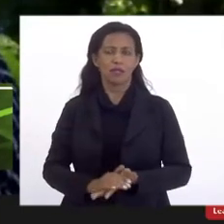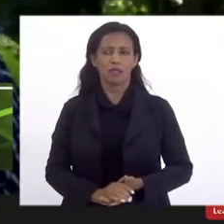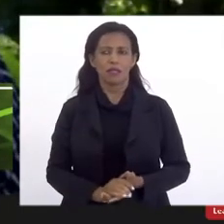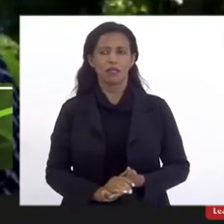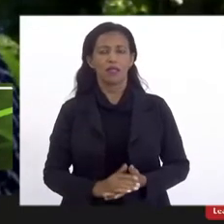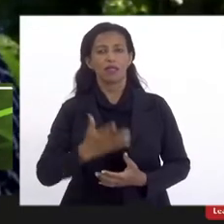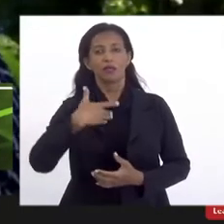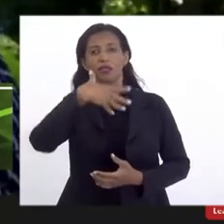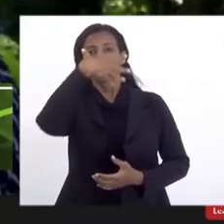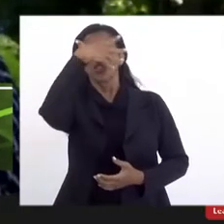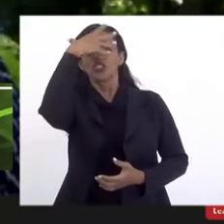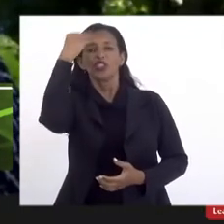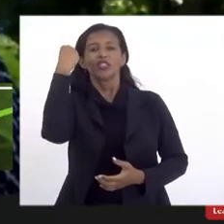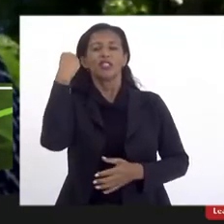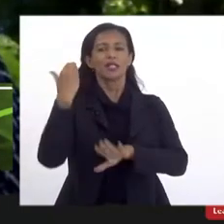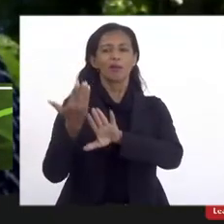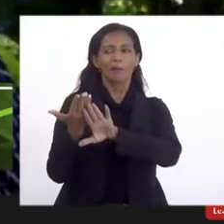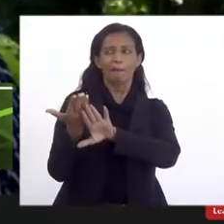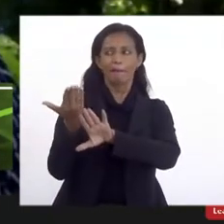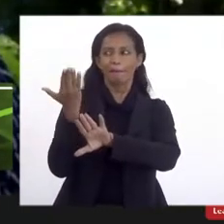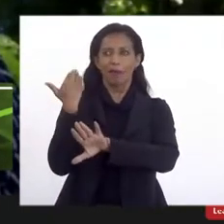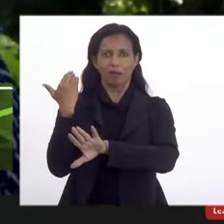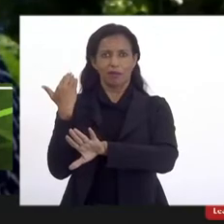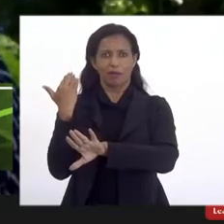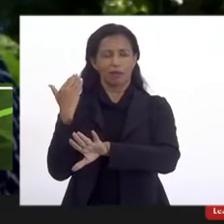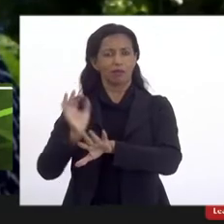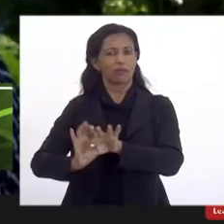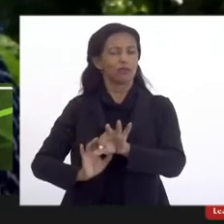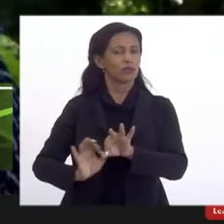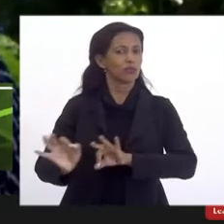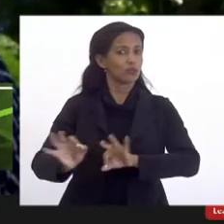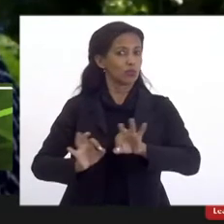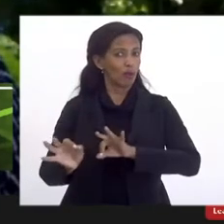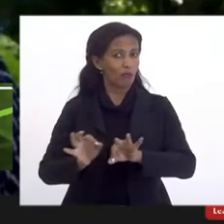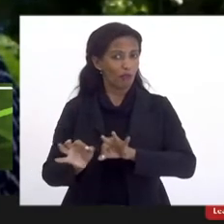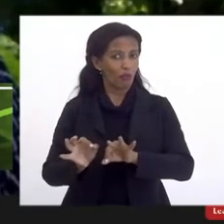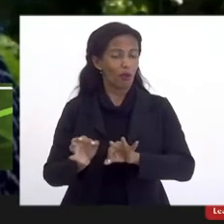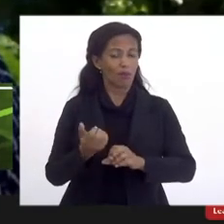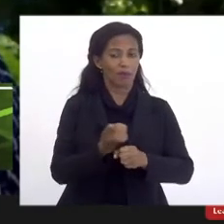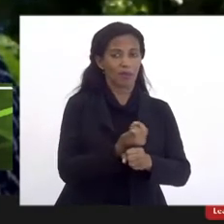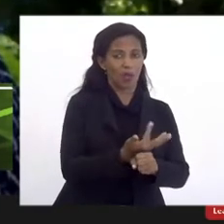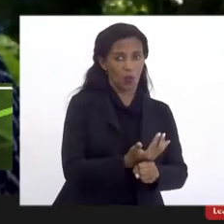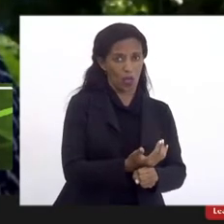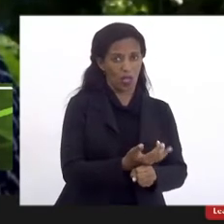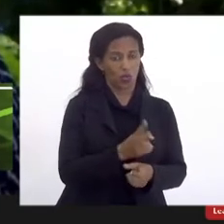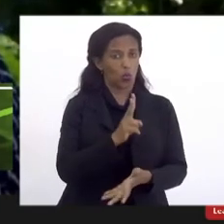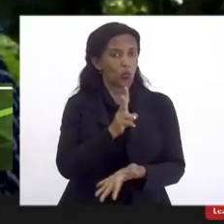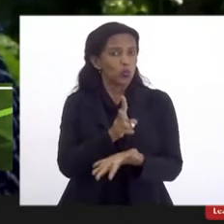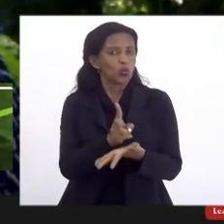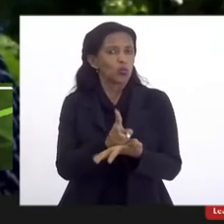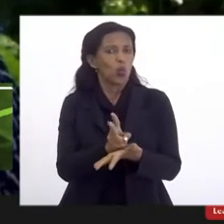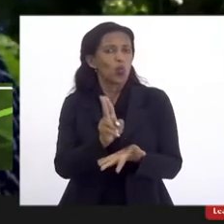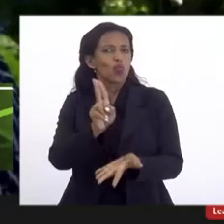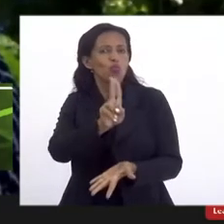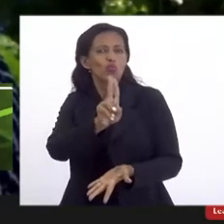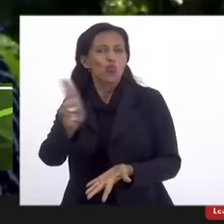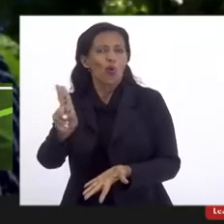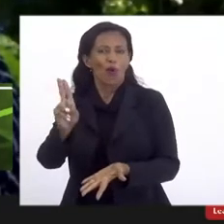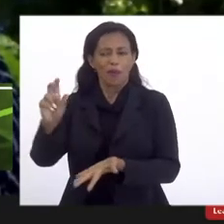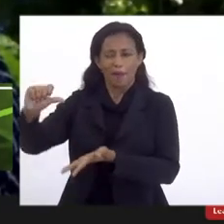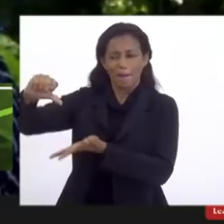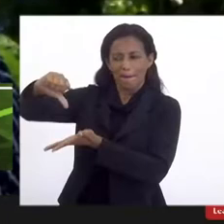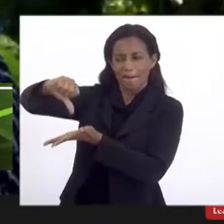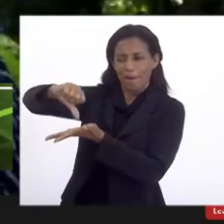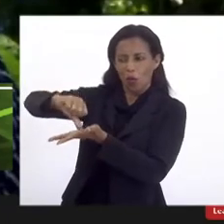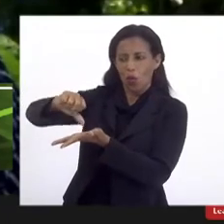esquecer o que foi. E uma maneira da UERJ manter o nome o ESO é que vai